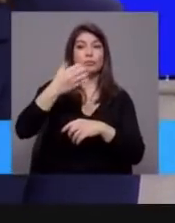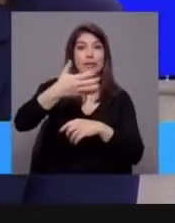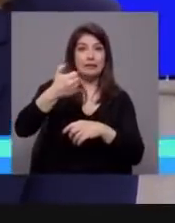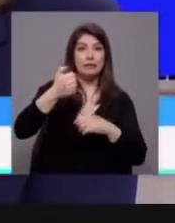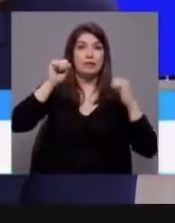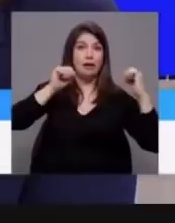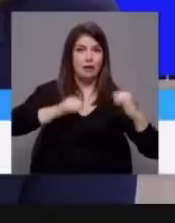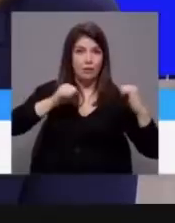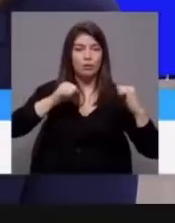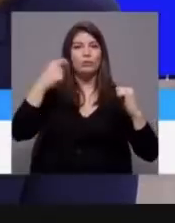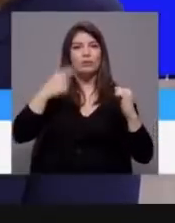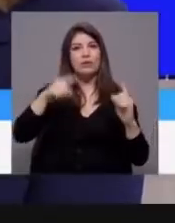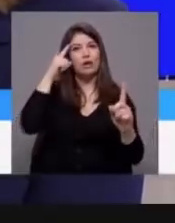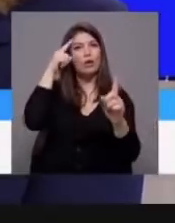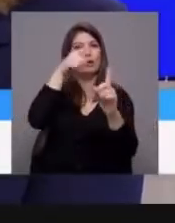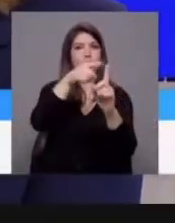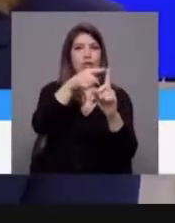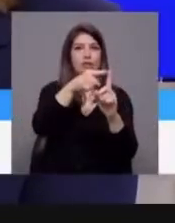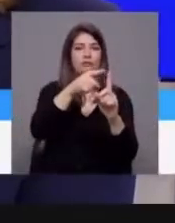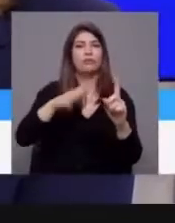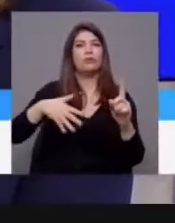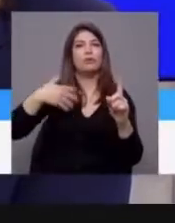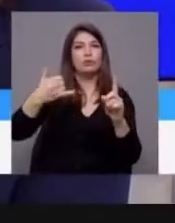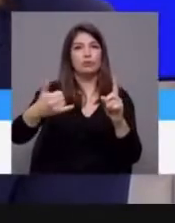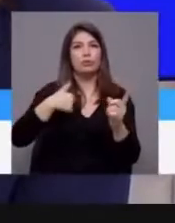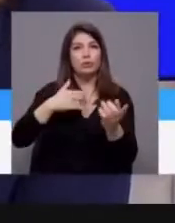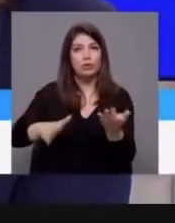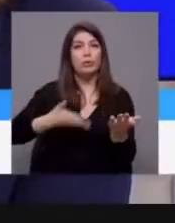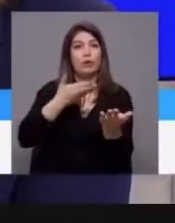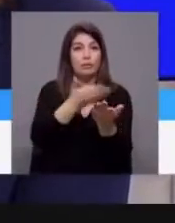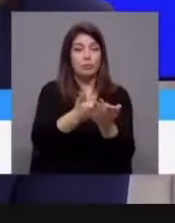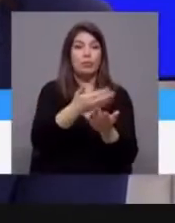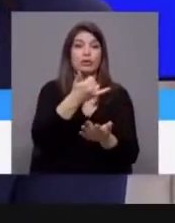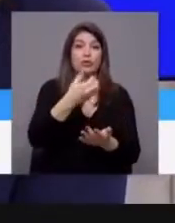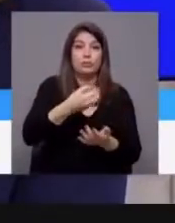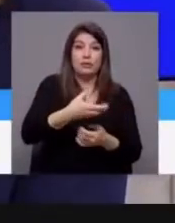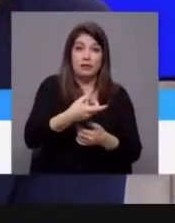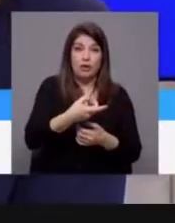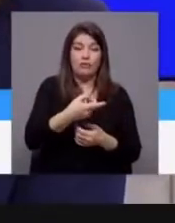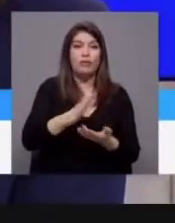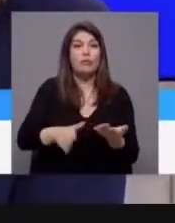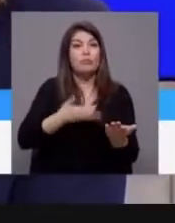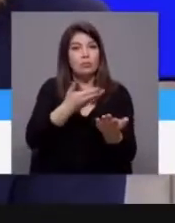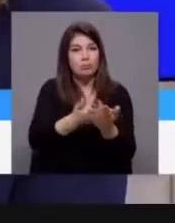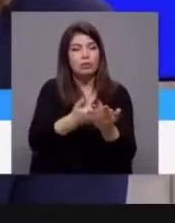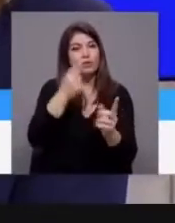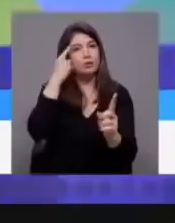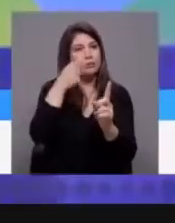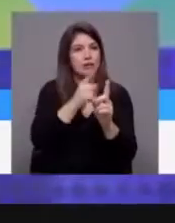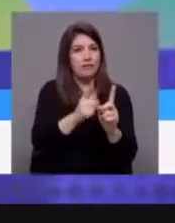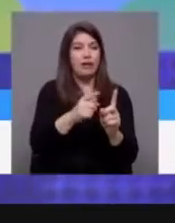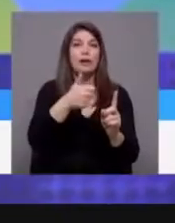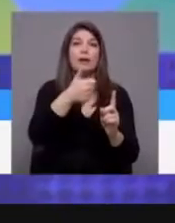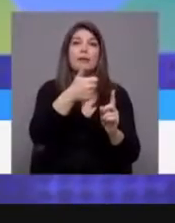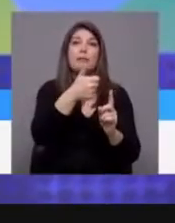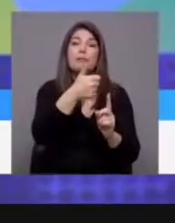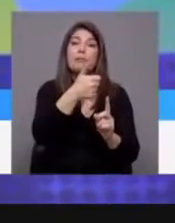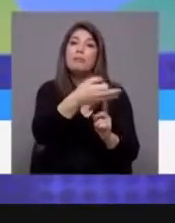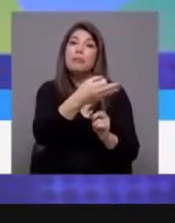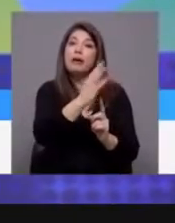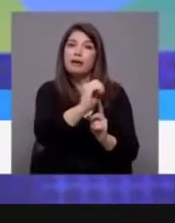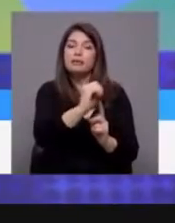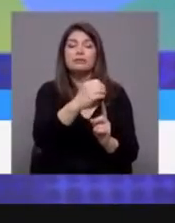tínhamos um objetivo e um horizonte. Quando lhe propus um acordo em 2019, foi precisamente para isso. E foi o Partido Socialista que recusou.